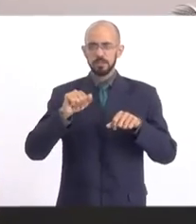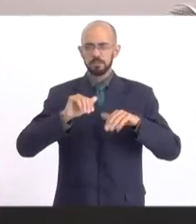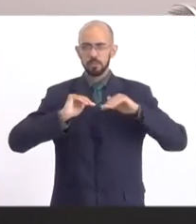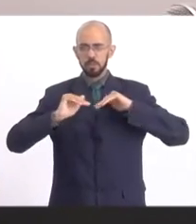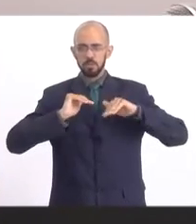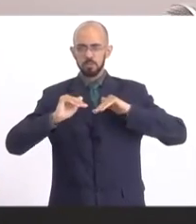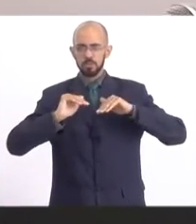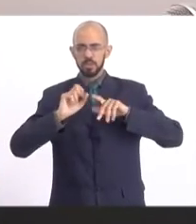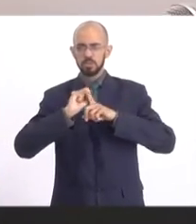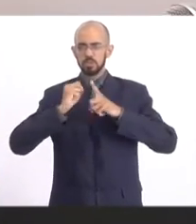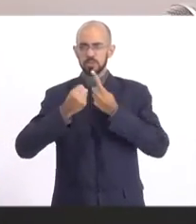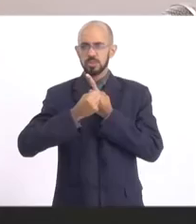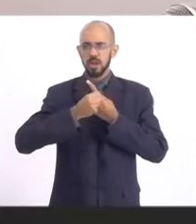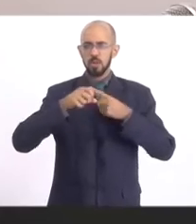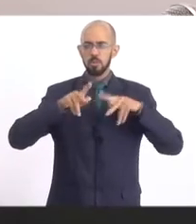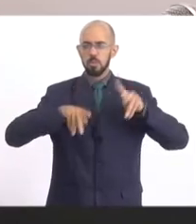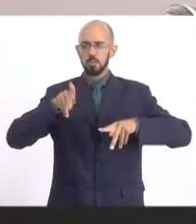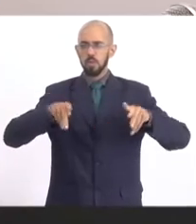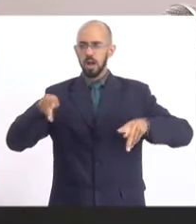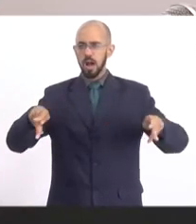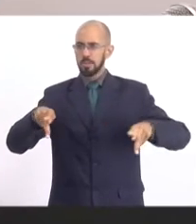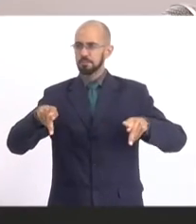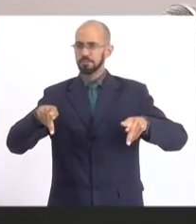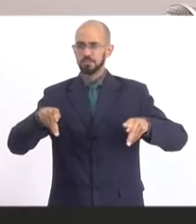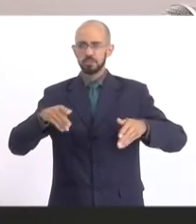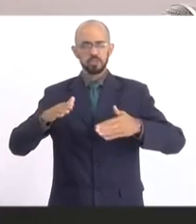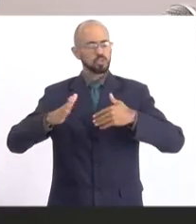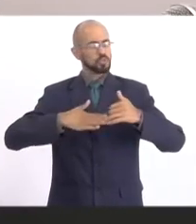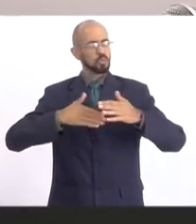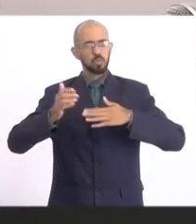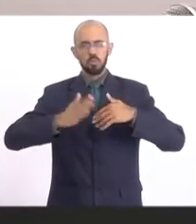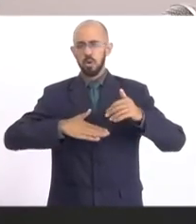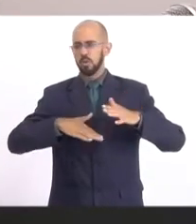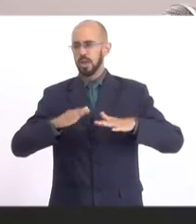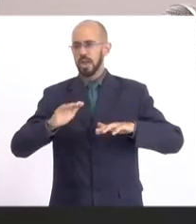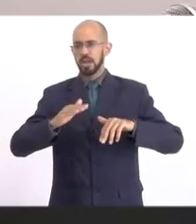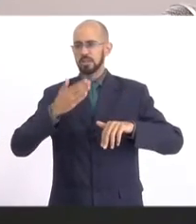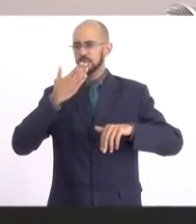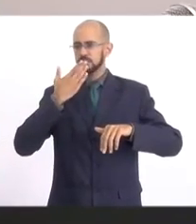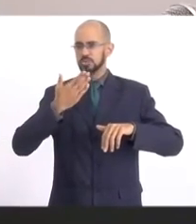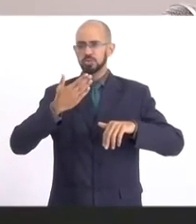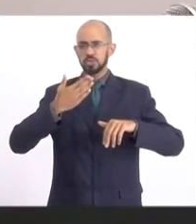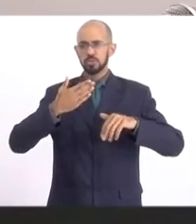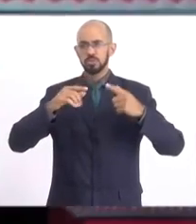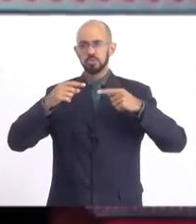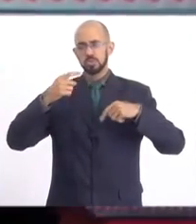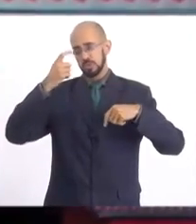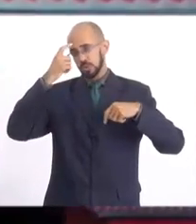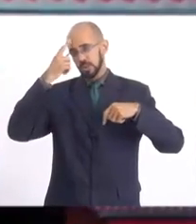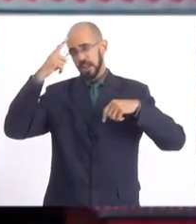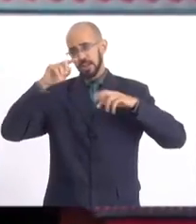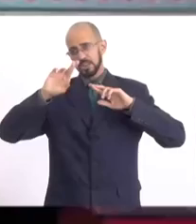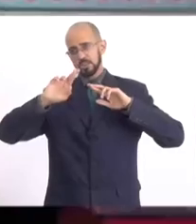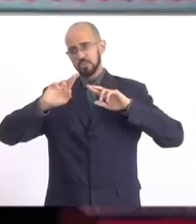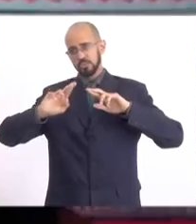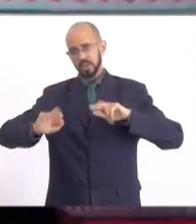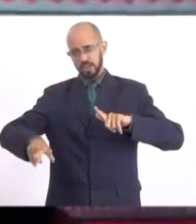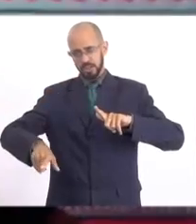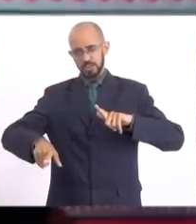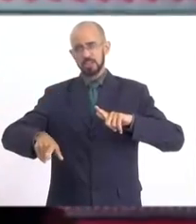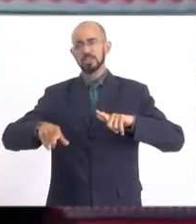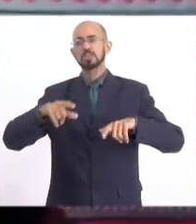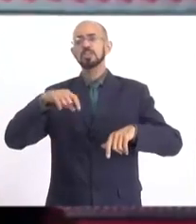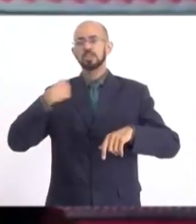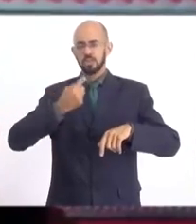popular, independentemente de divergências, de questões ideológicas, nós temos